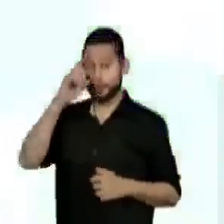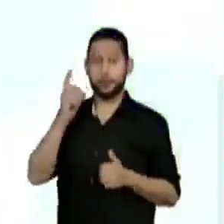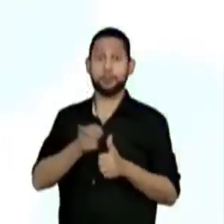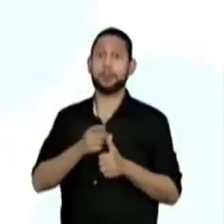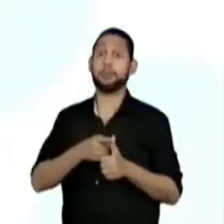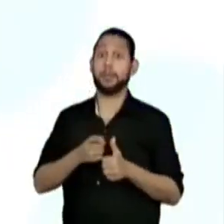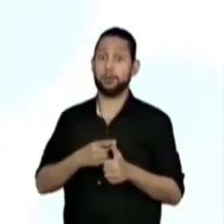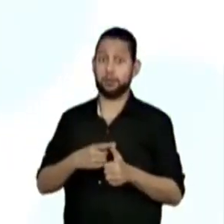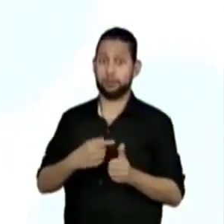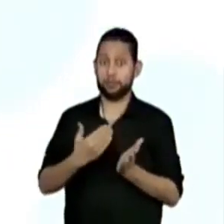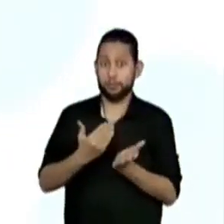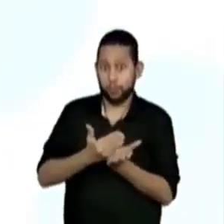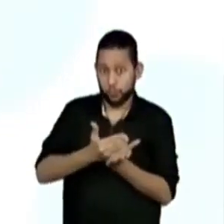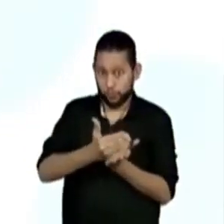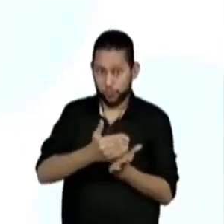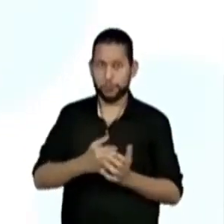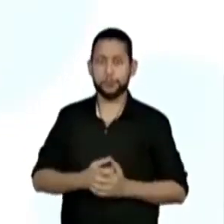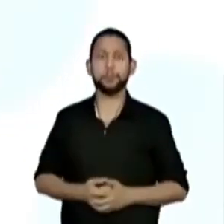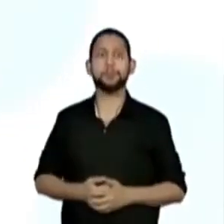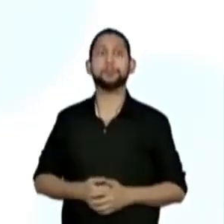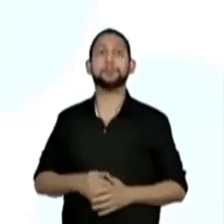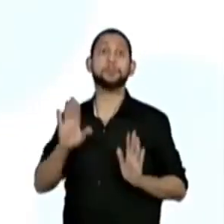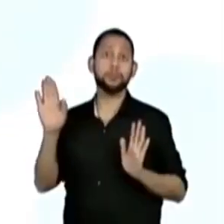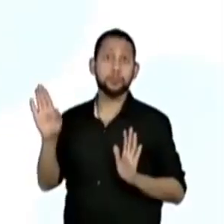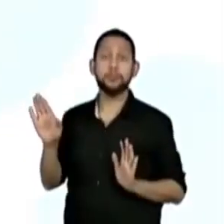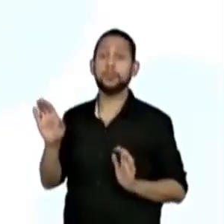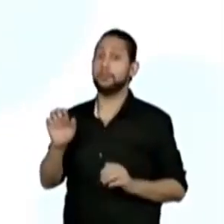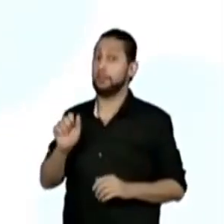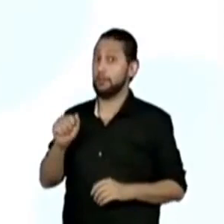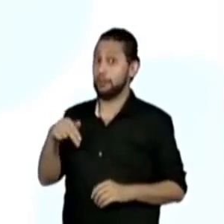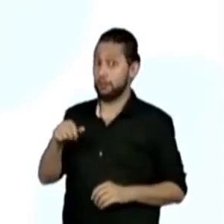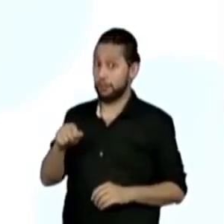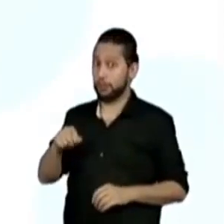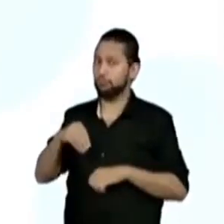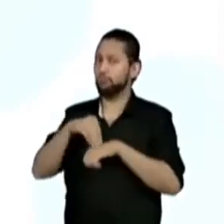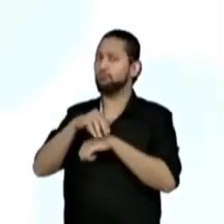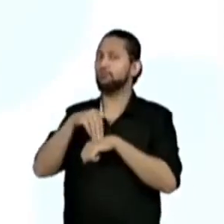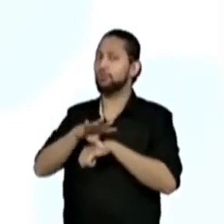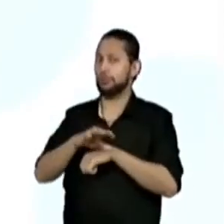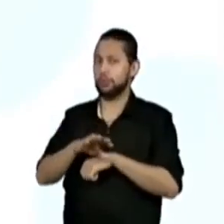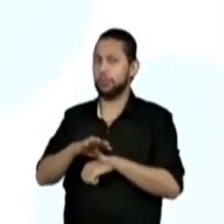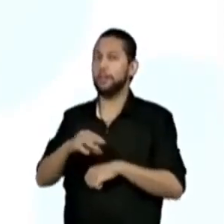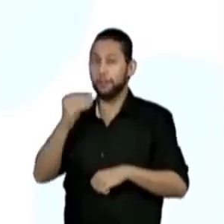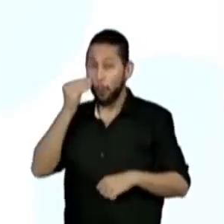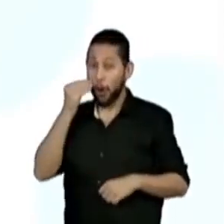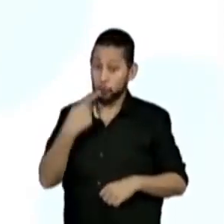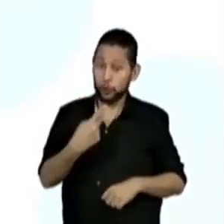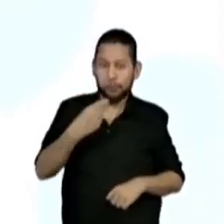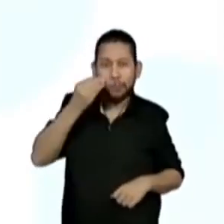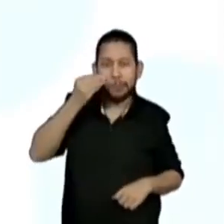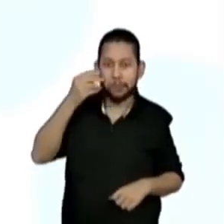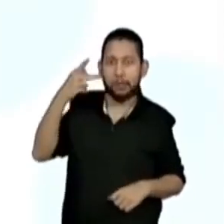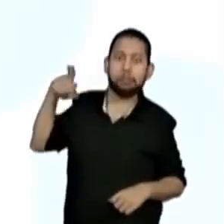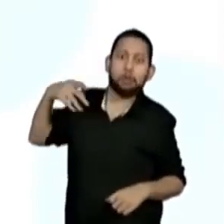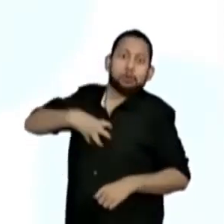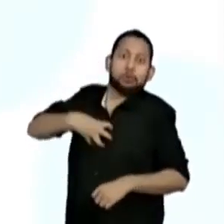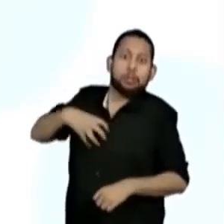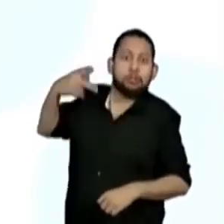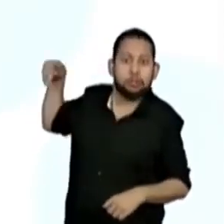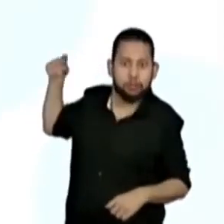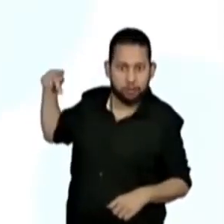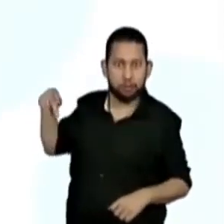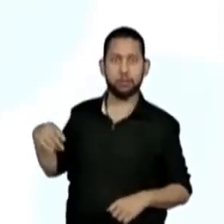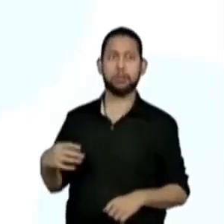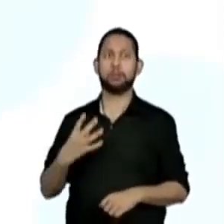Primeiro procedimento. Vamos lá. Utilizando o procedimento que sugeriu a Ana Júlia, nós vamos realizar o cálculo 4 vezes